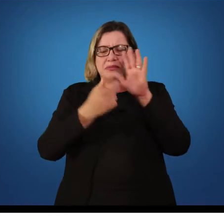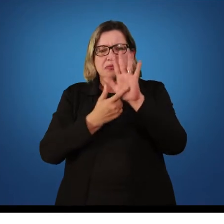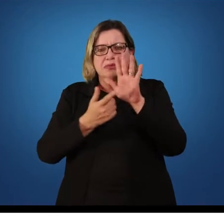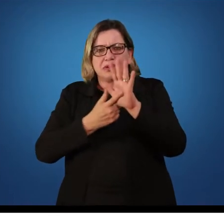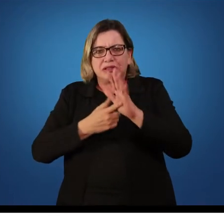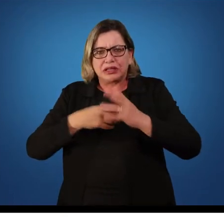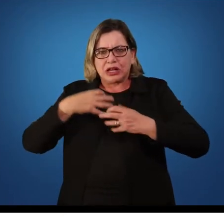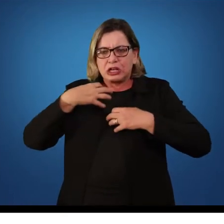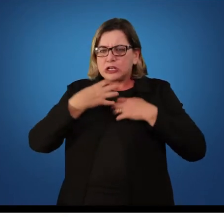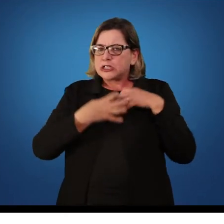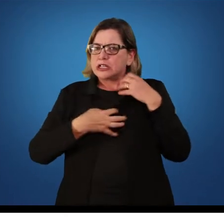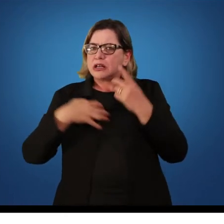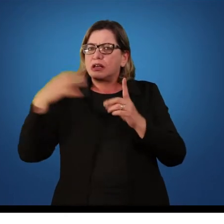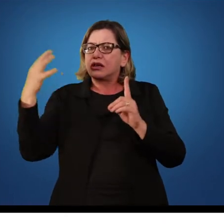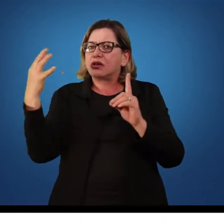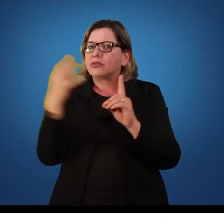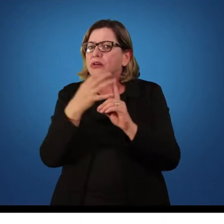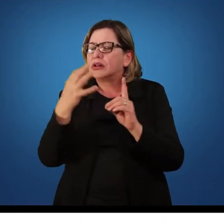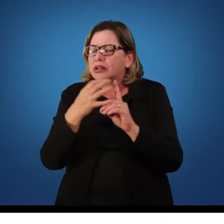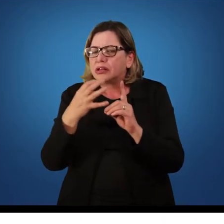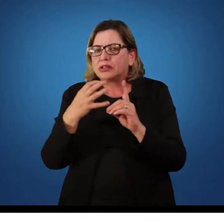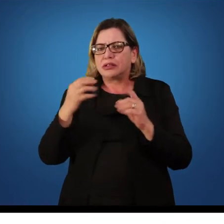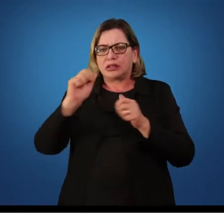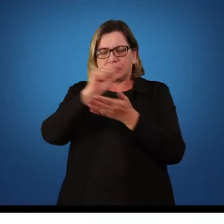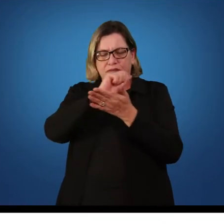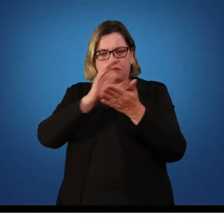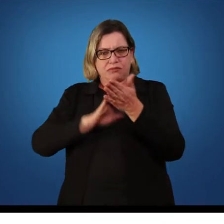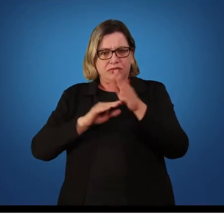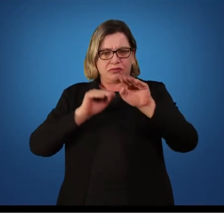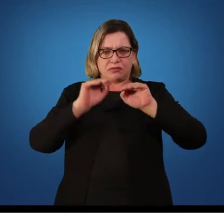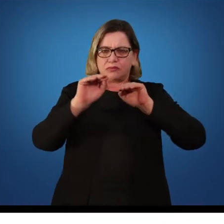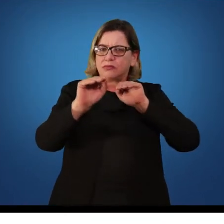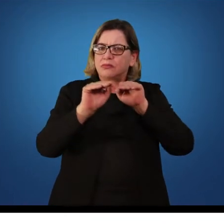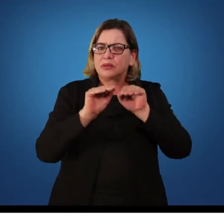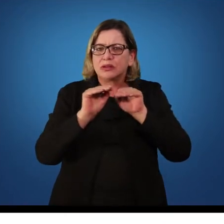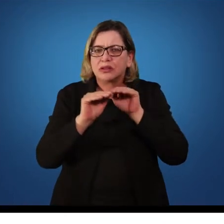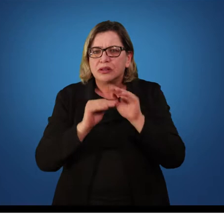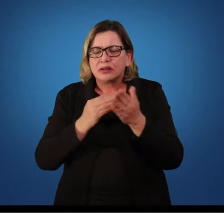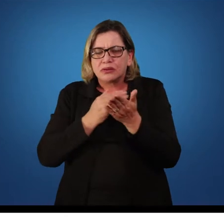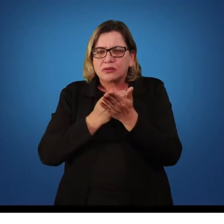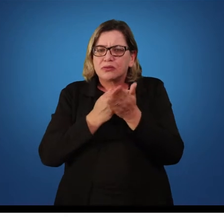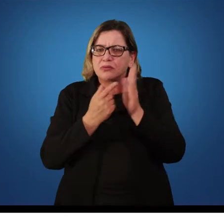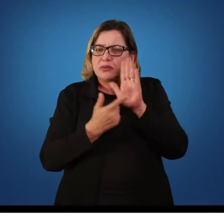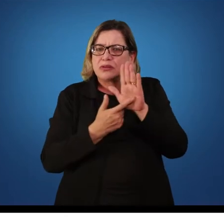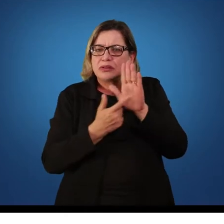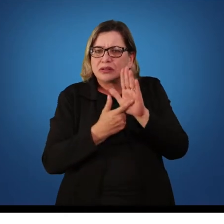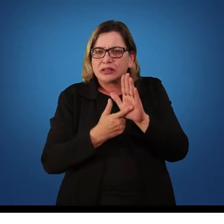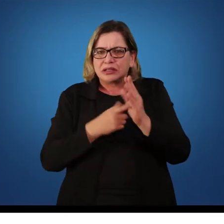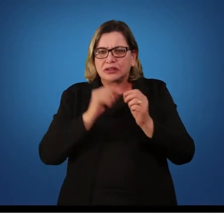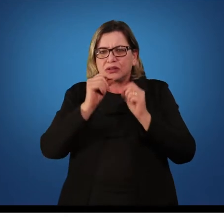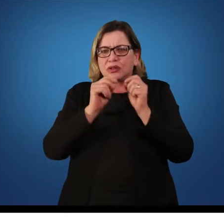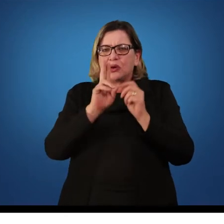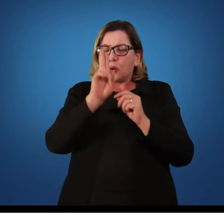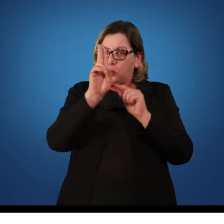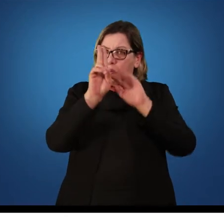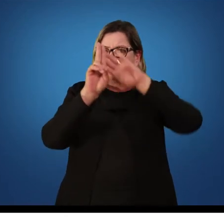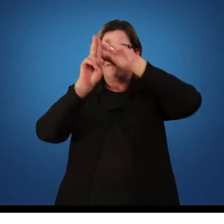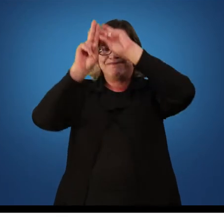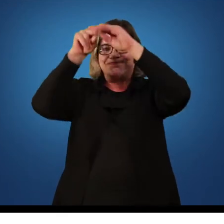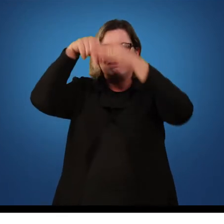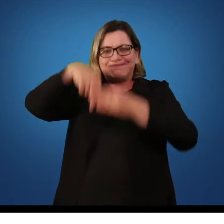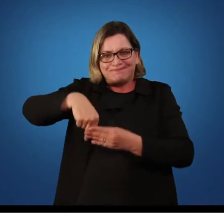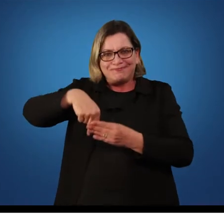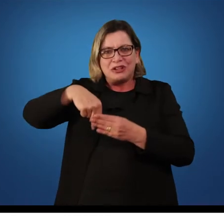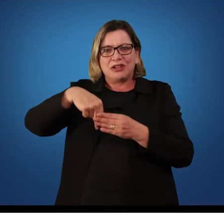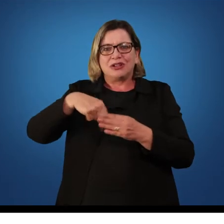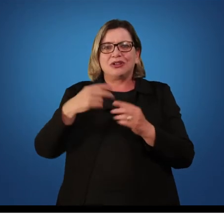estresse no desempenho de tarefas motoras a partir do princípio do U invertido. O